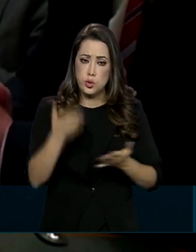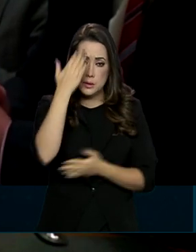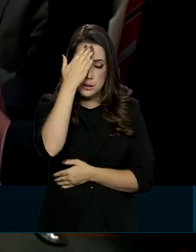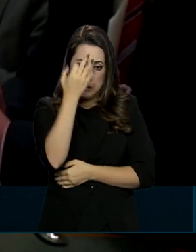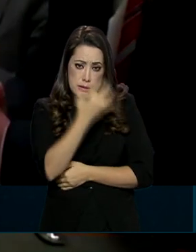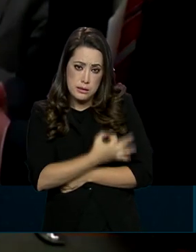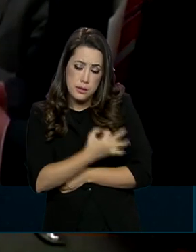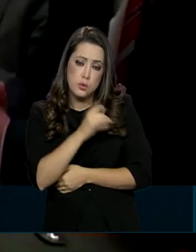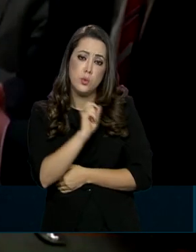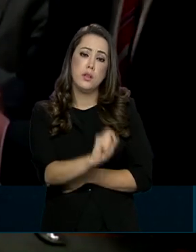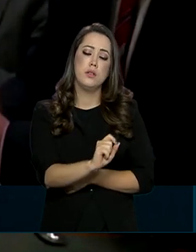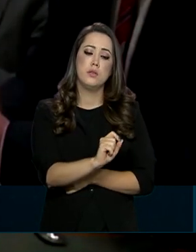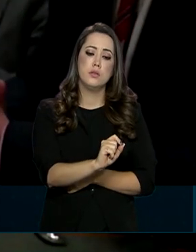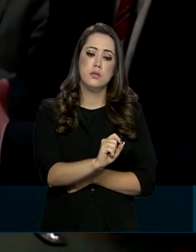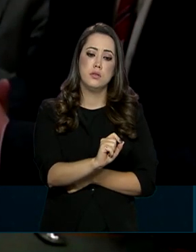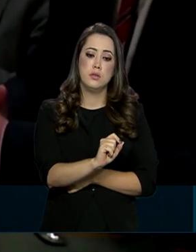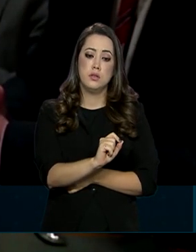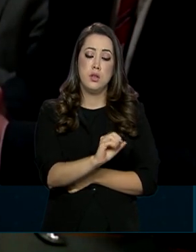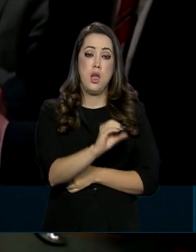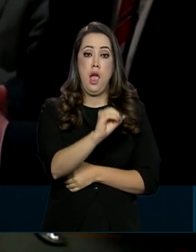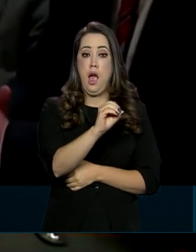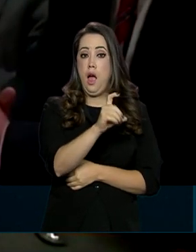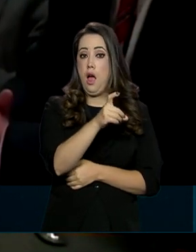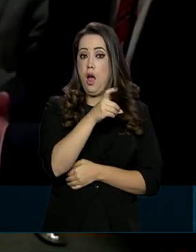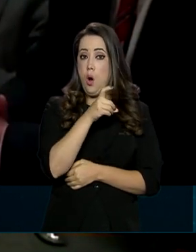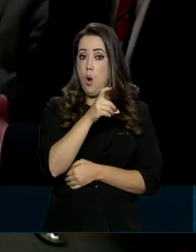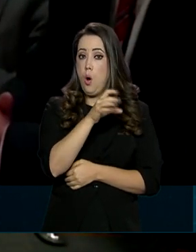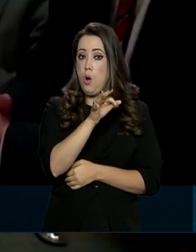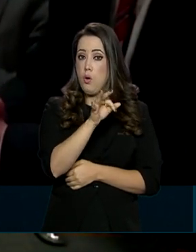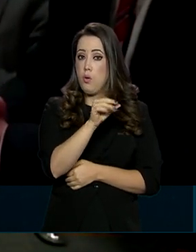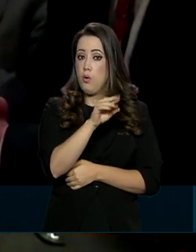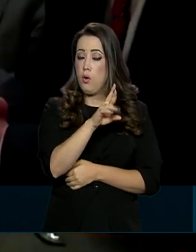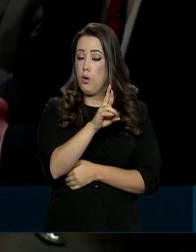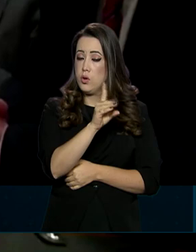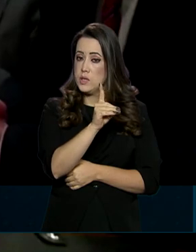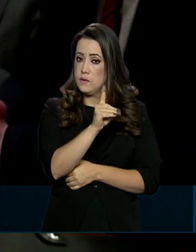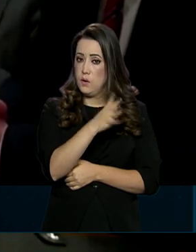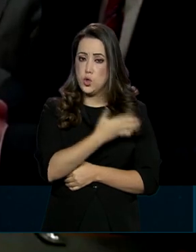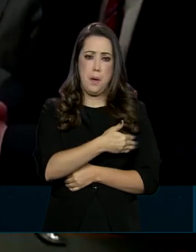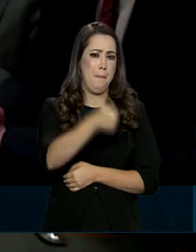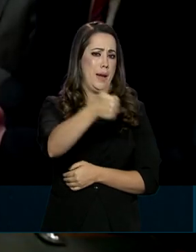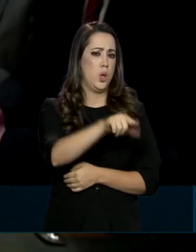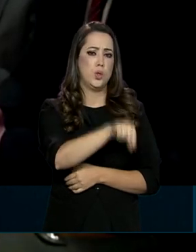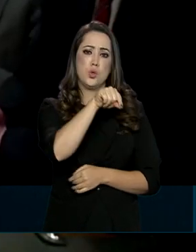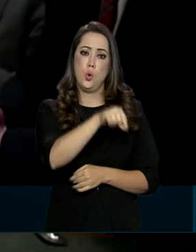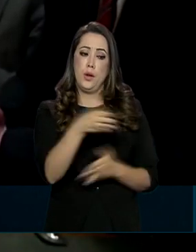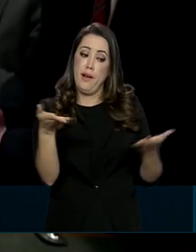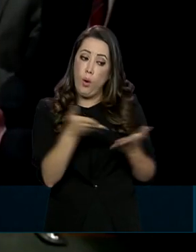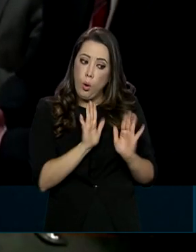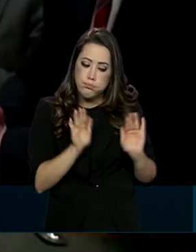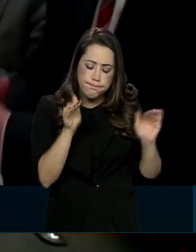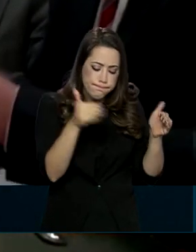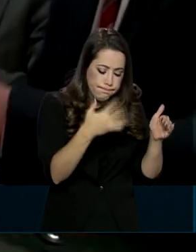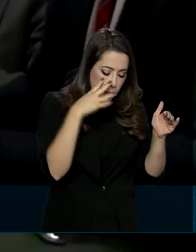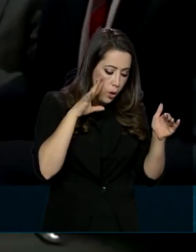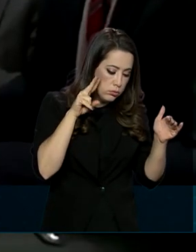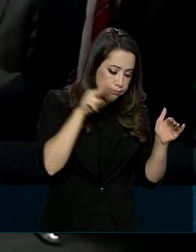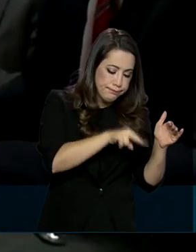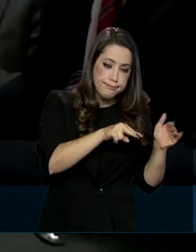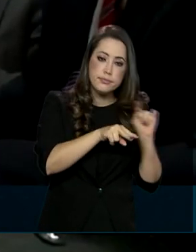a AstraZeneca com o Oxford é ainda a nossa melhor opção. Nós estamos nela. E